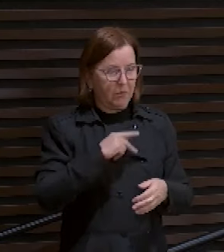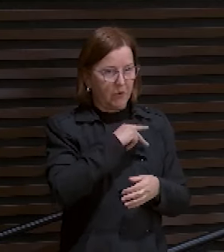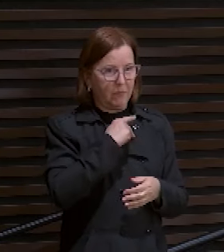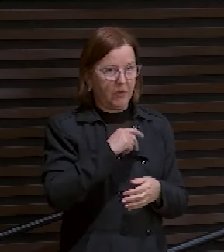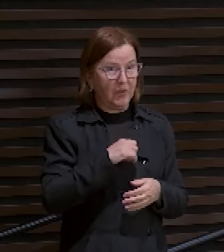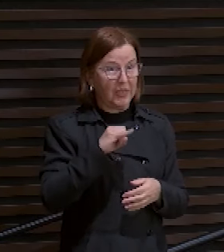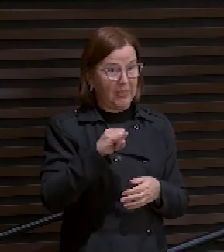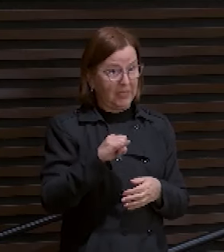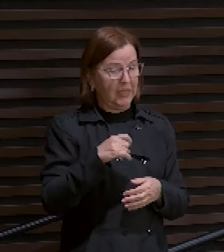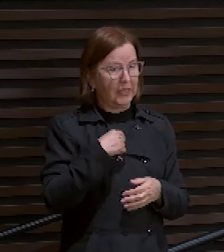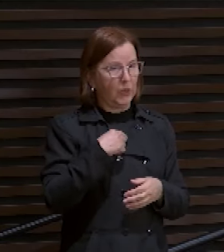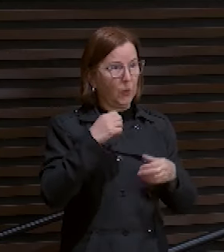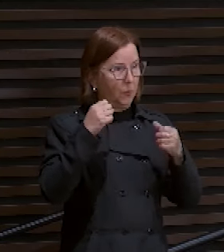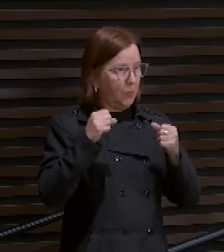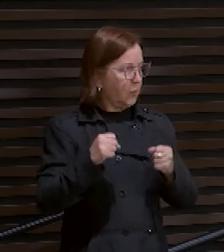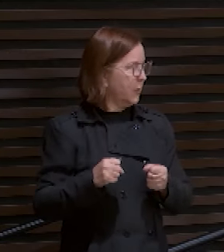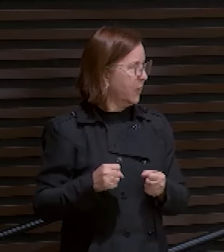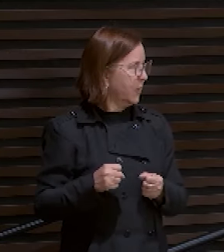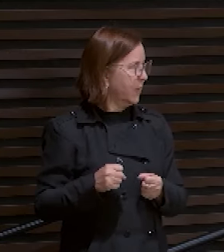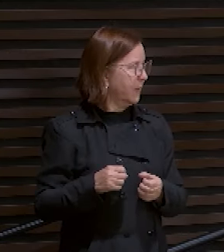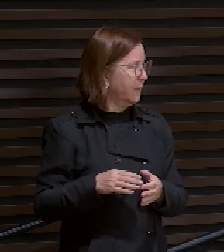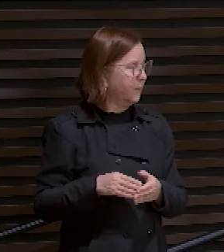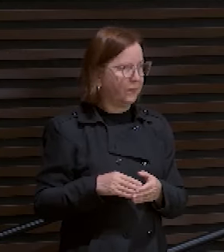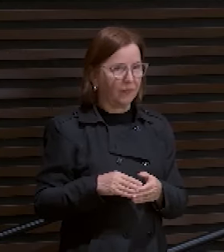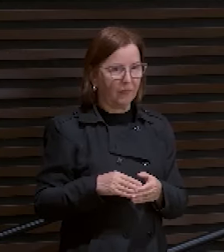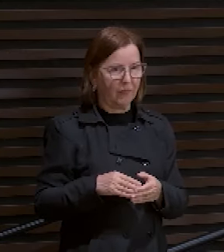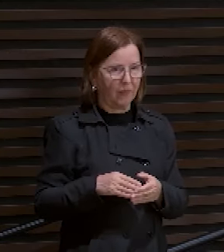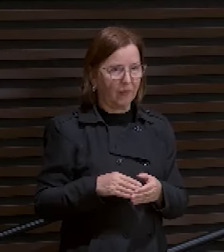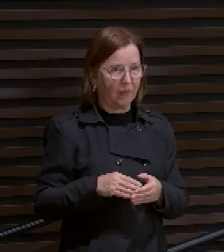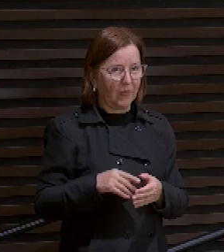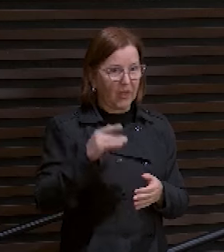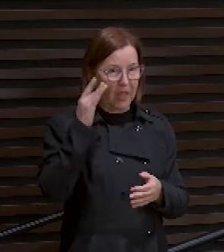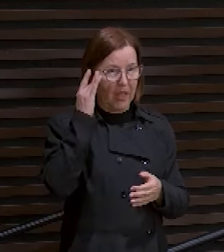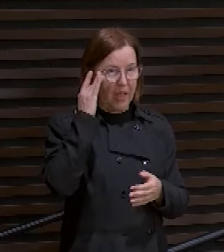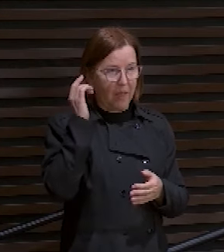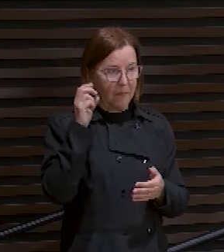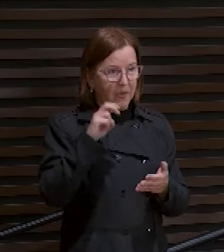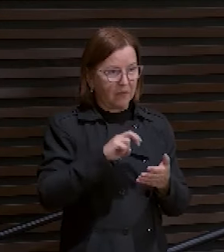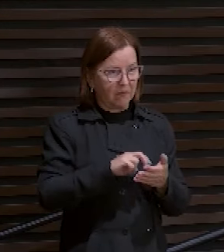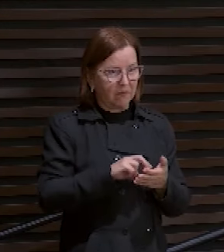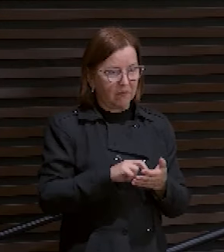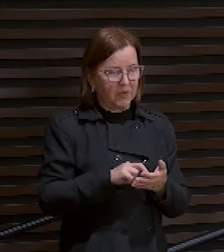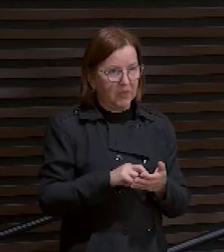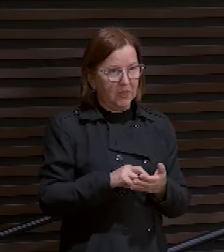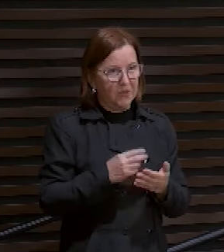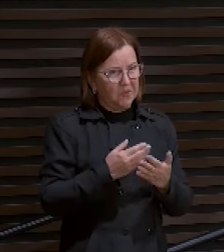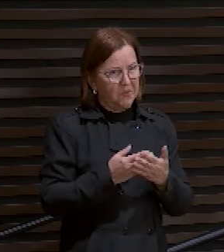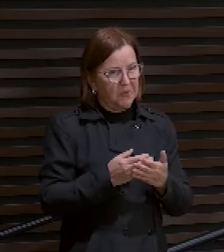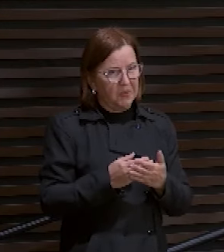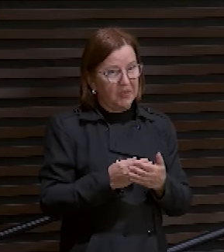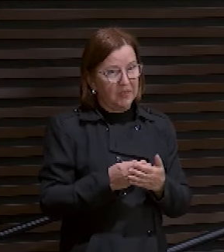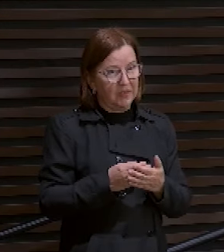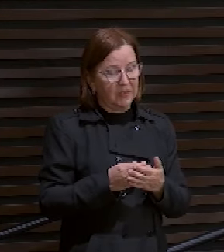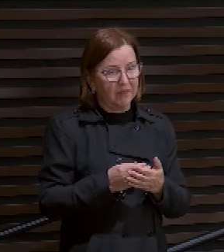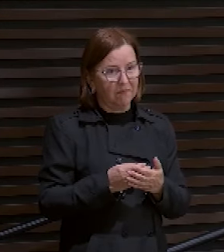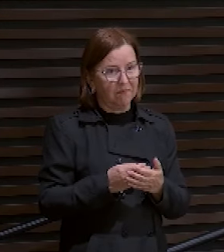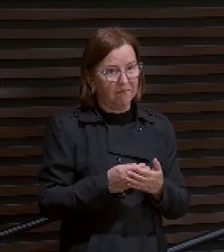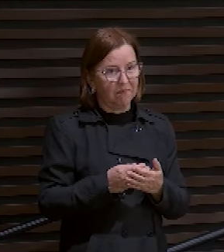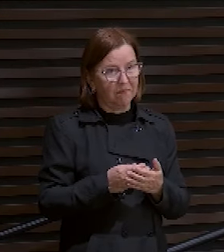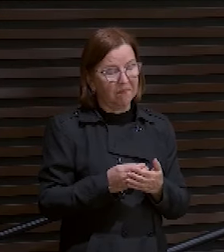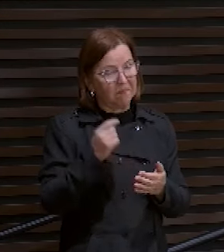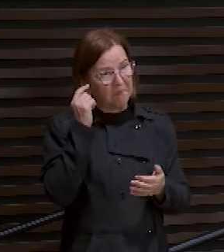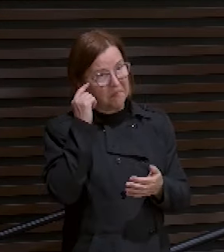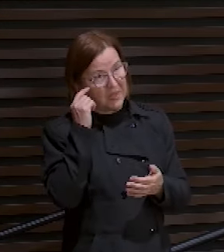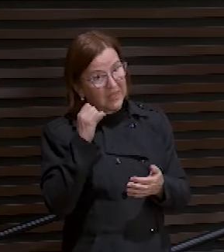acampamento. Vamos ver amanhã cedo, eu passo amanhã em estudos. Se depois do almoço eu conseguir preparar mais